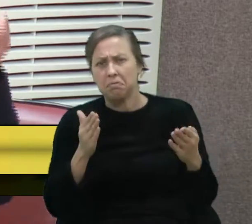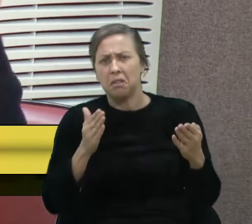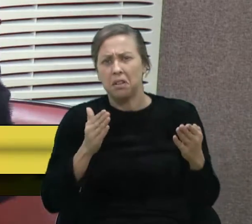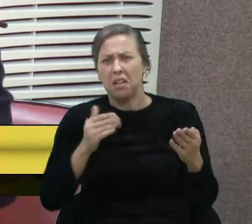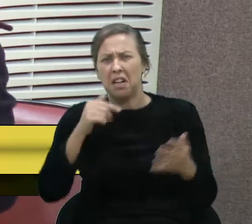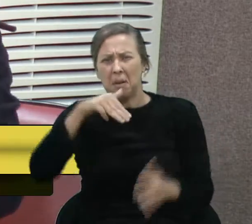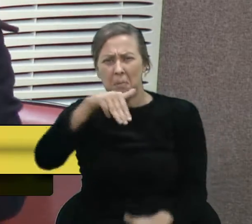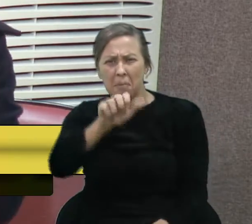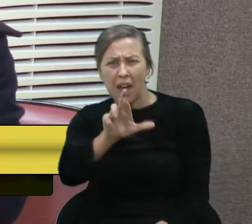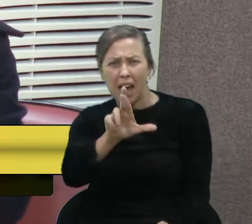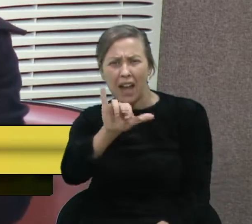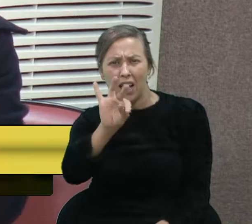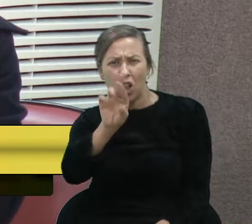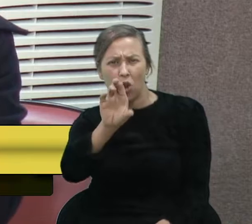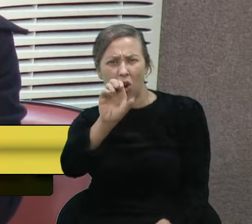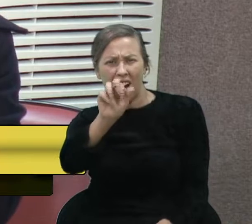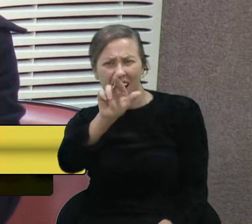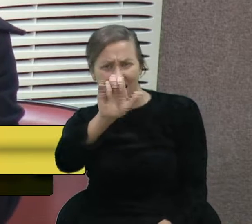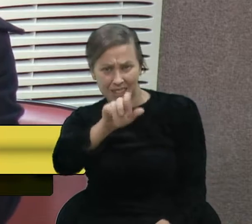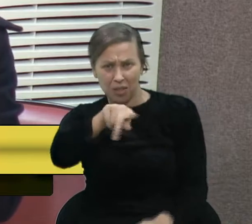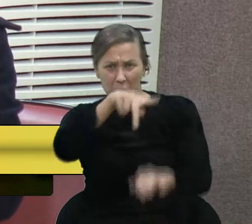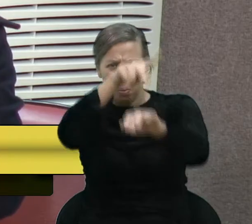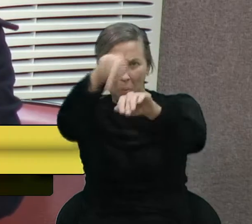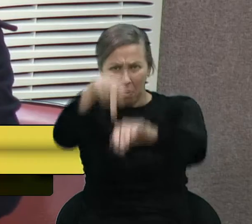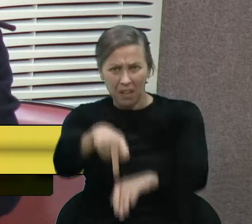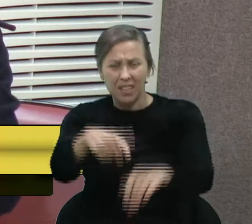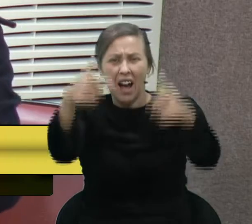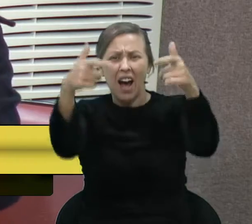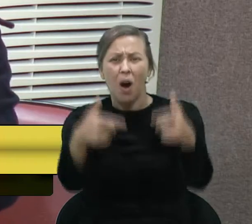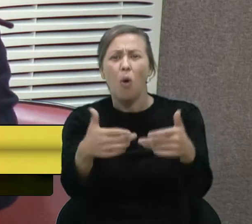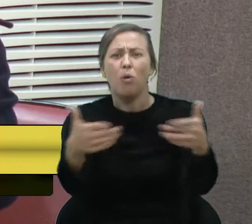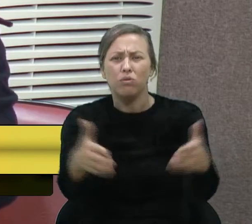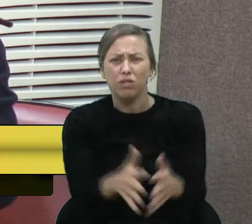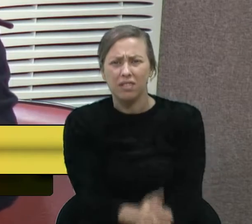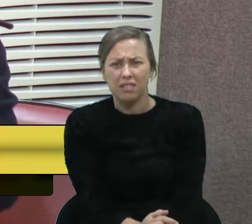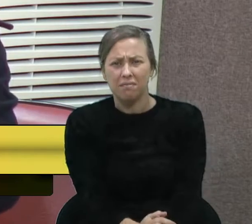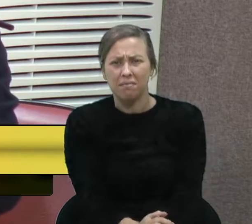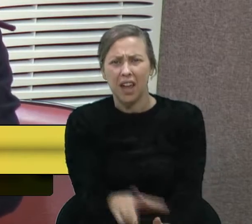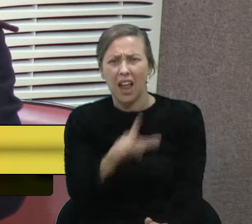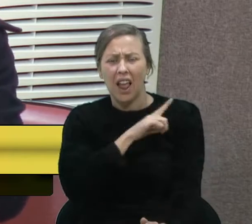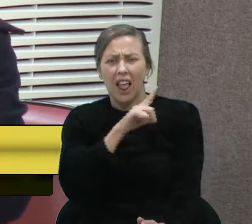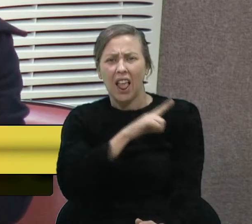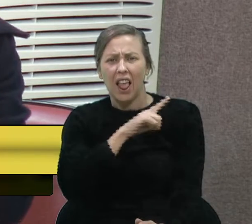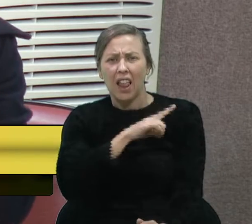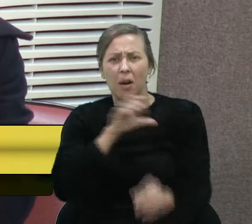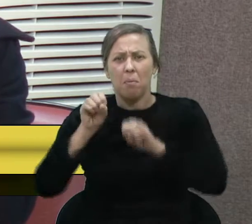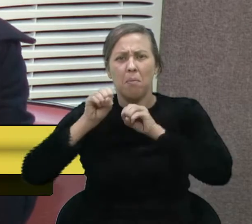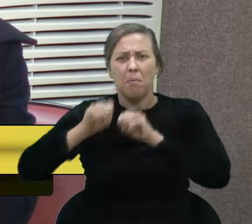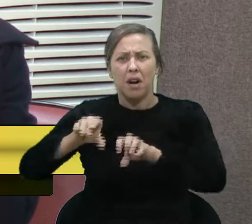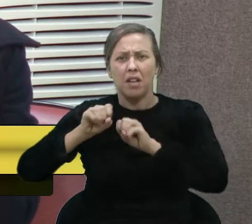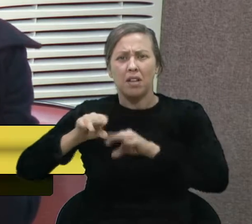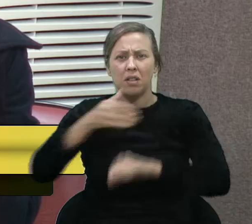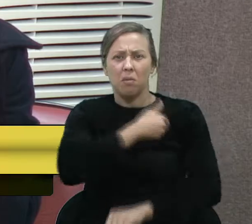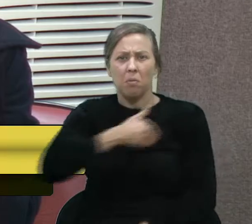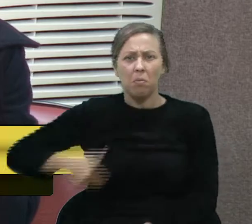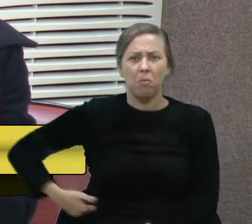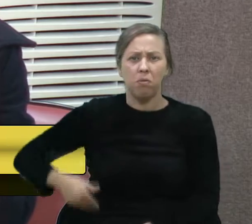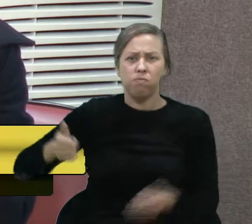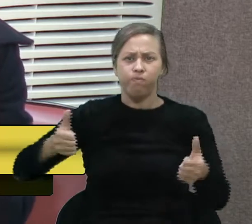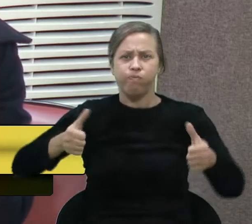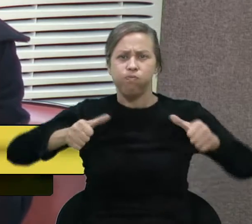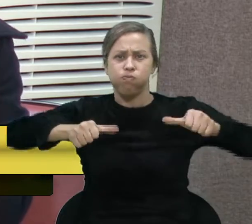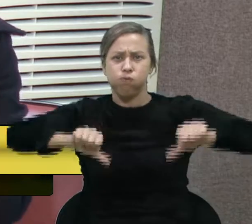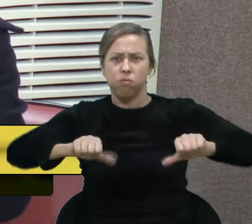meritocracia no país onde nós temos uma educação pública de baixa